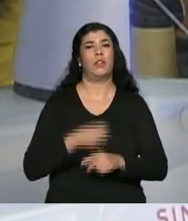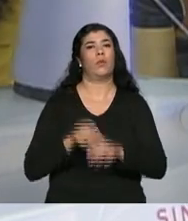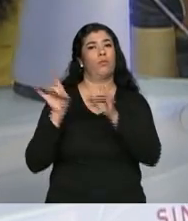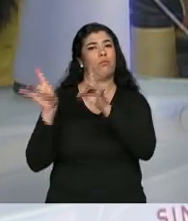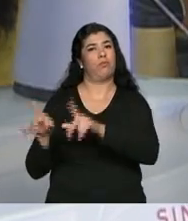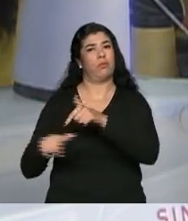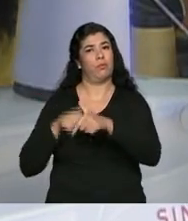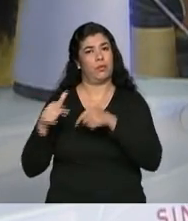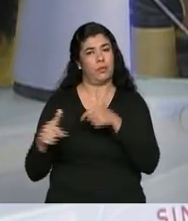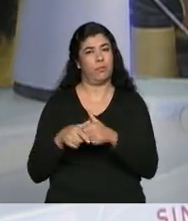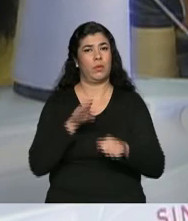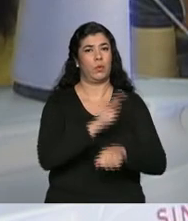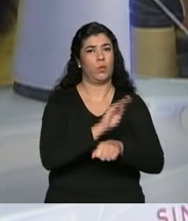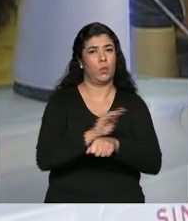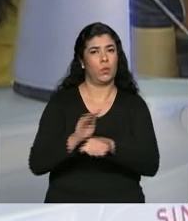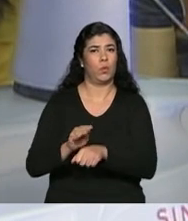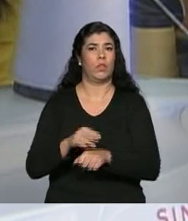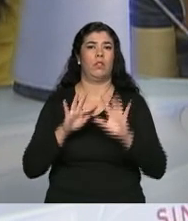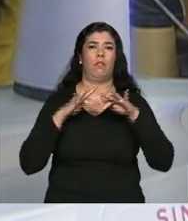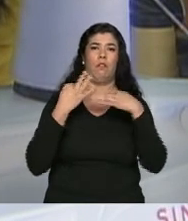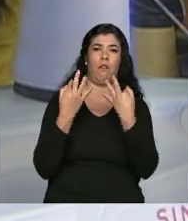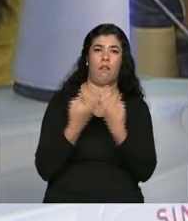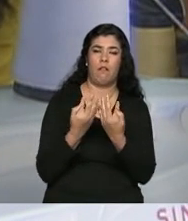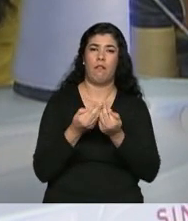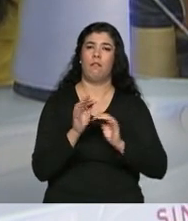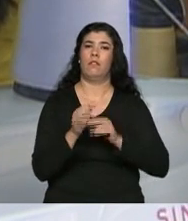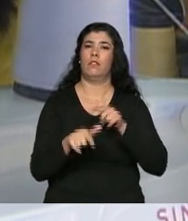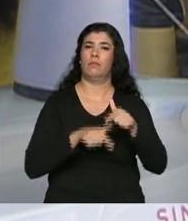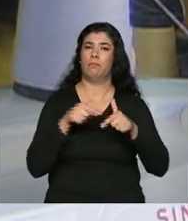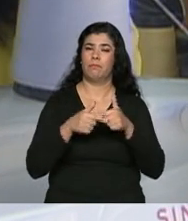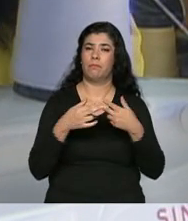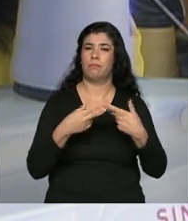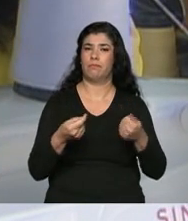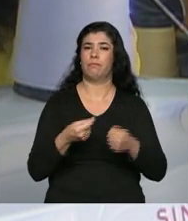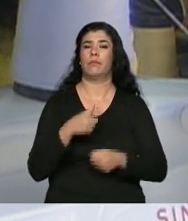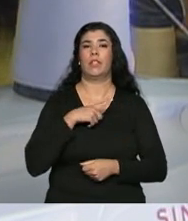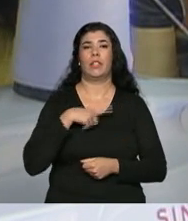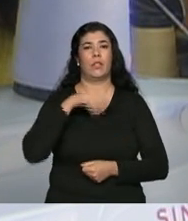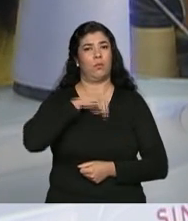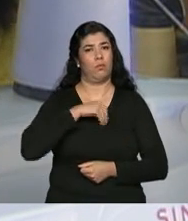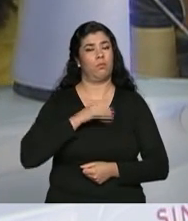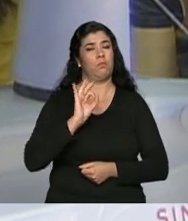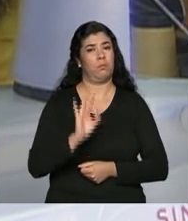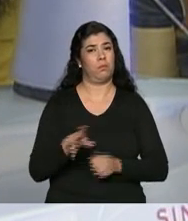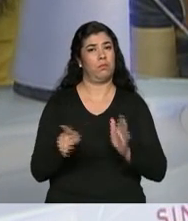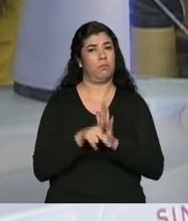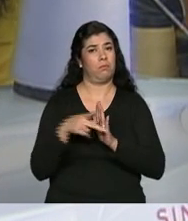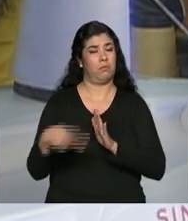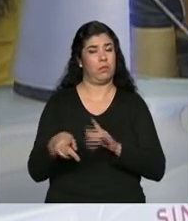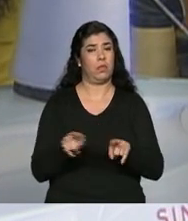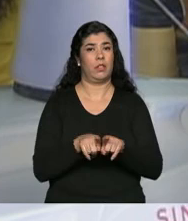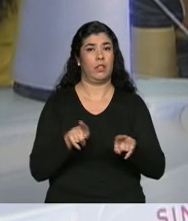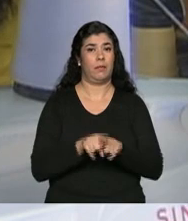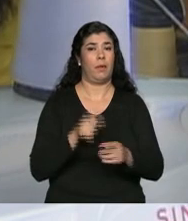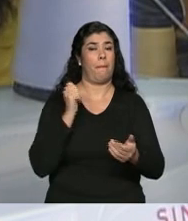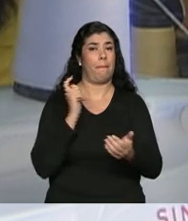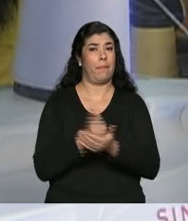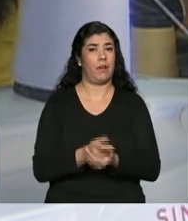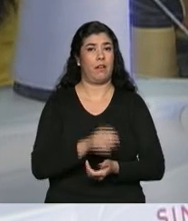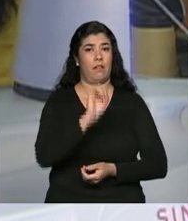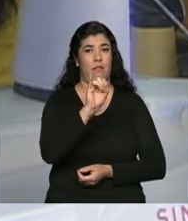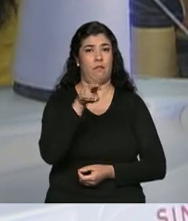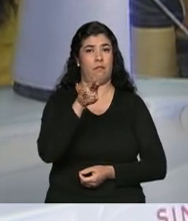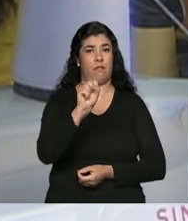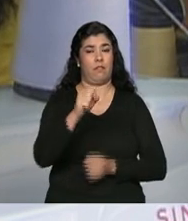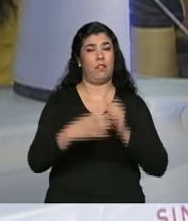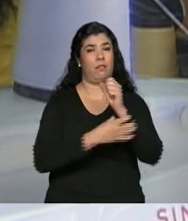trabalho, cuidar dos meus cílios, cuidar da casa e ainda ter essa renda extra. E, de quebra, pagar meu INSS para